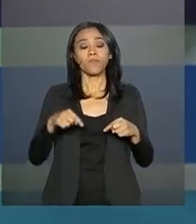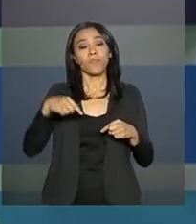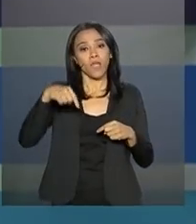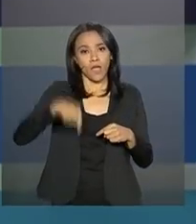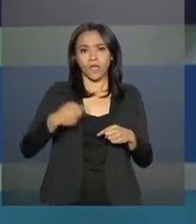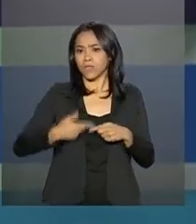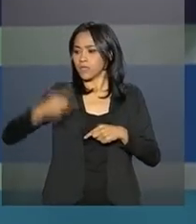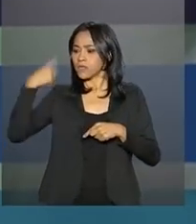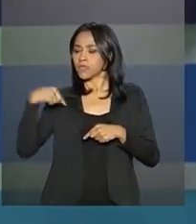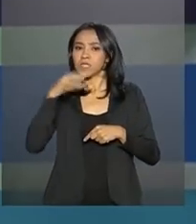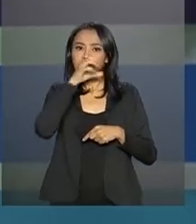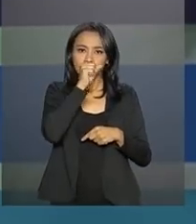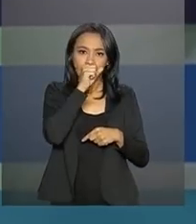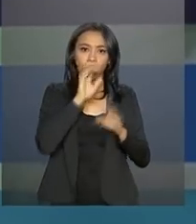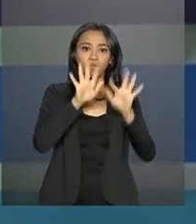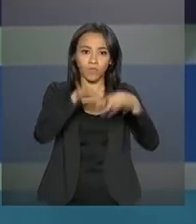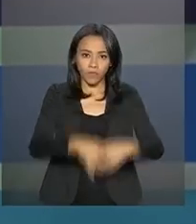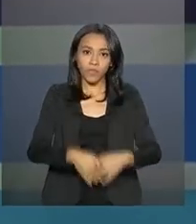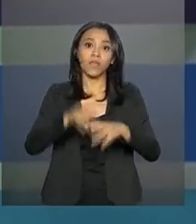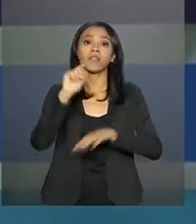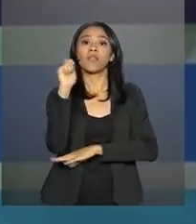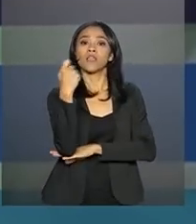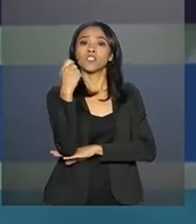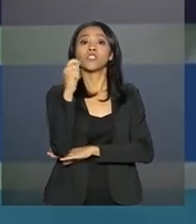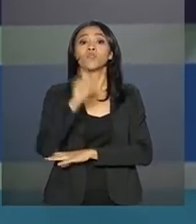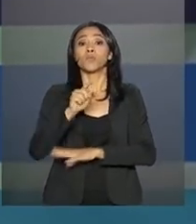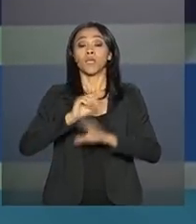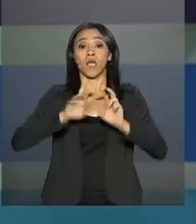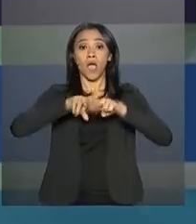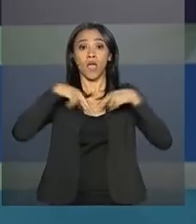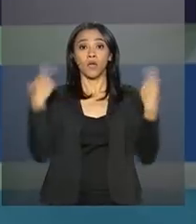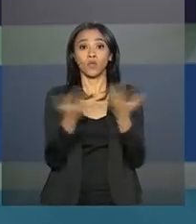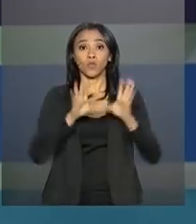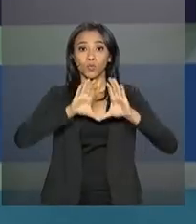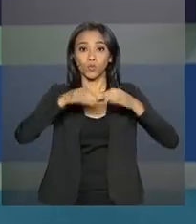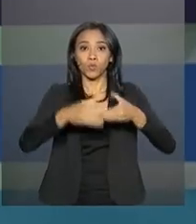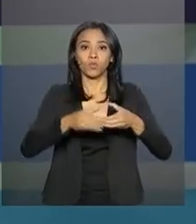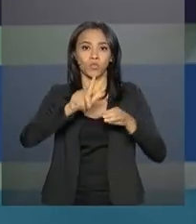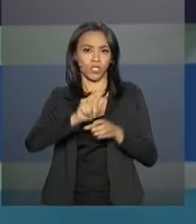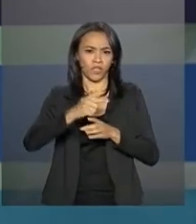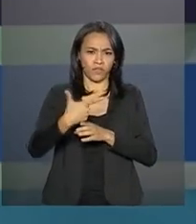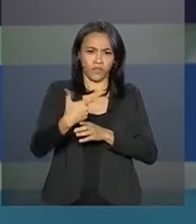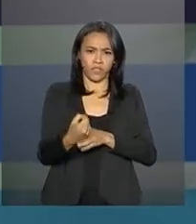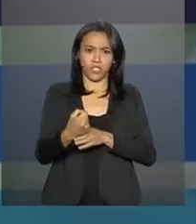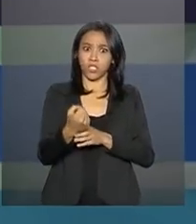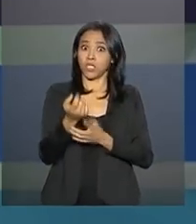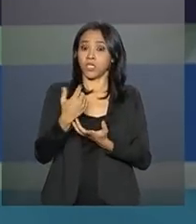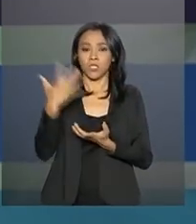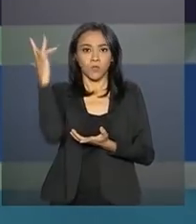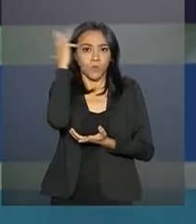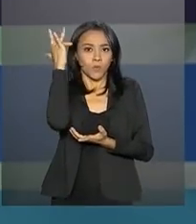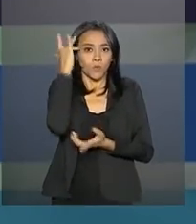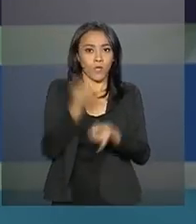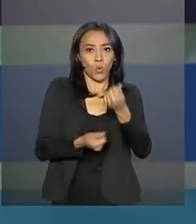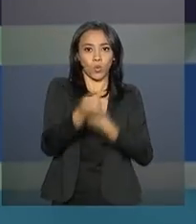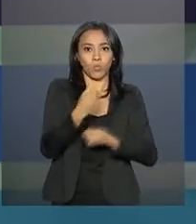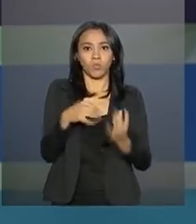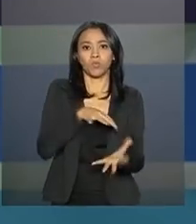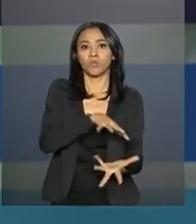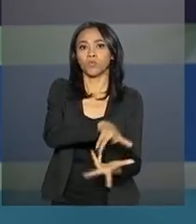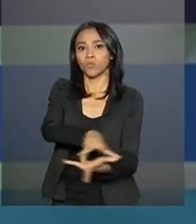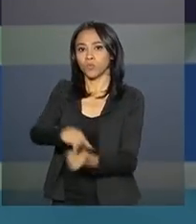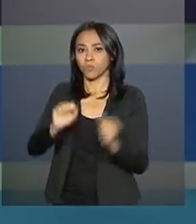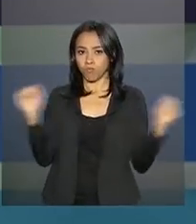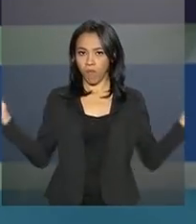Buenos Aires, na Argentina, a 13ª reunião de cúpula do G20, grupo que reúne as maiores economias do mundo. A declaração